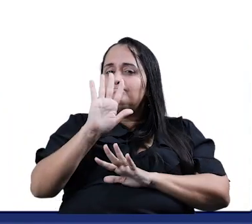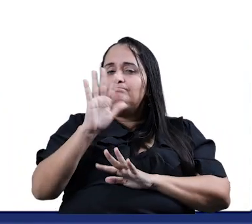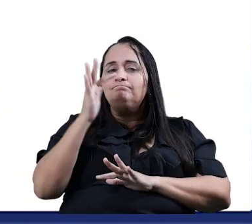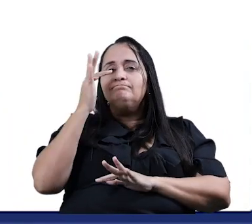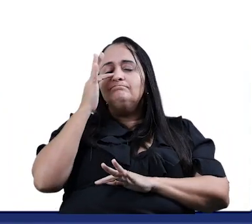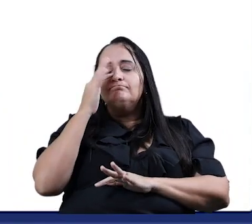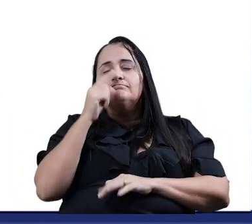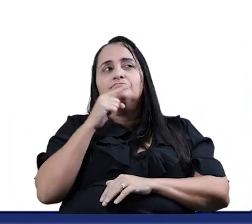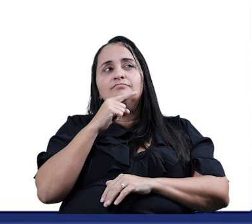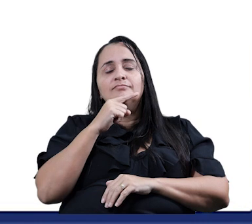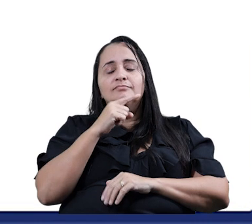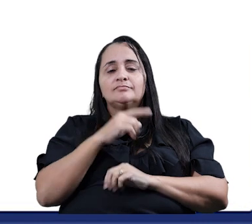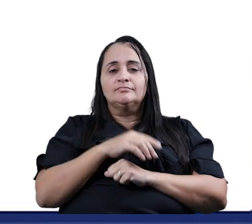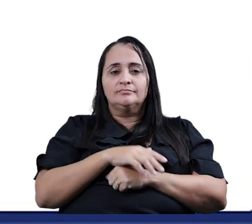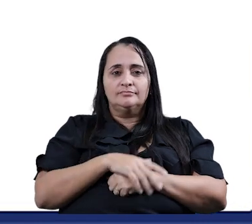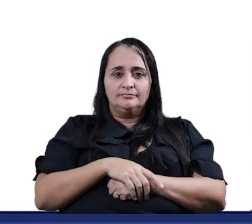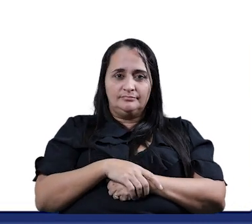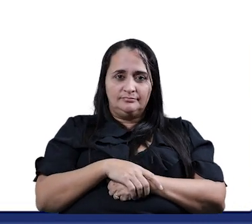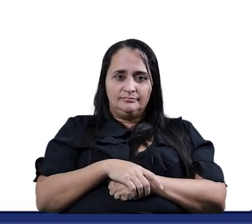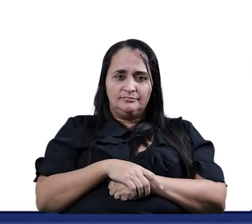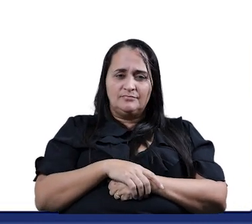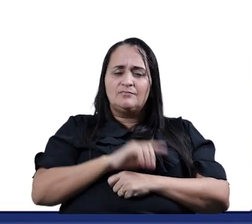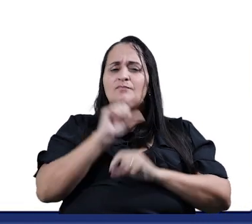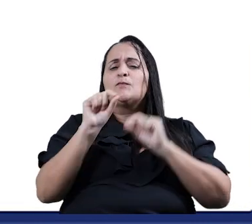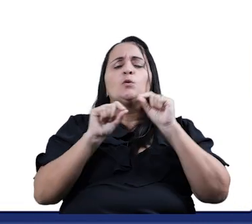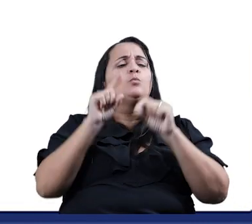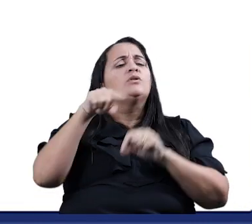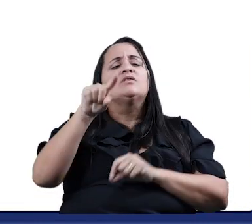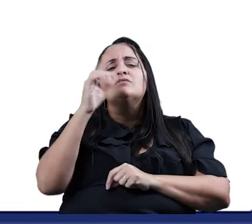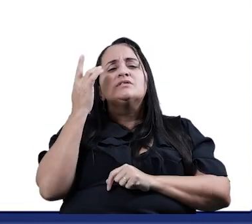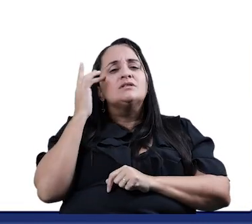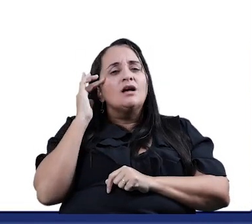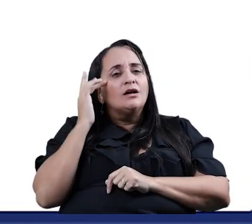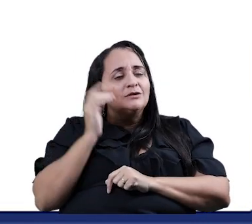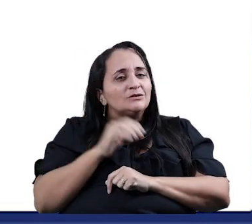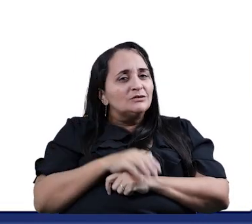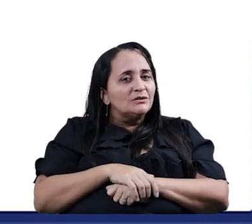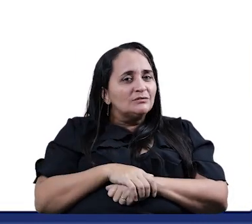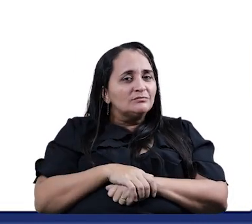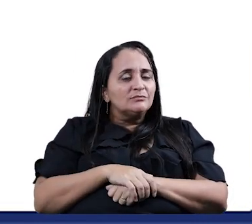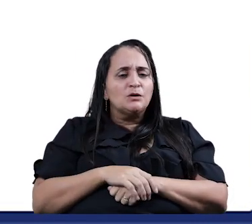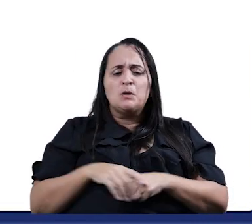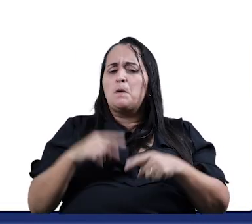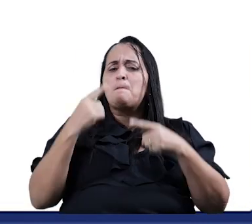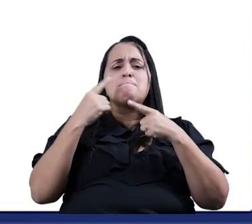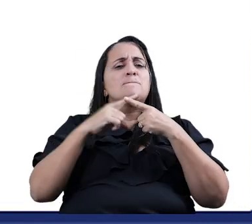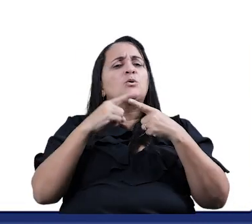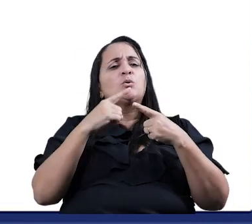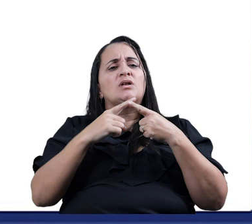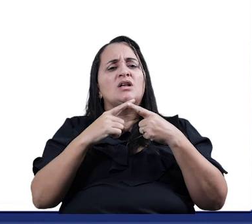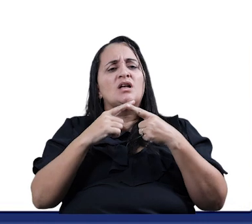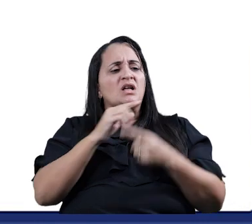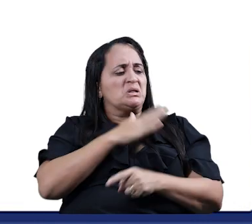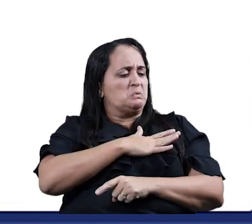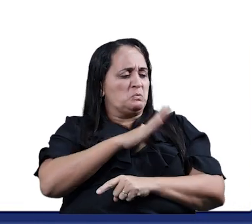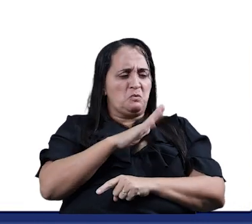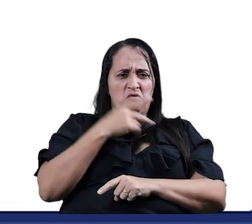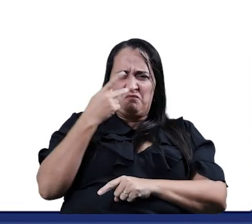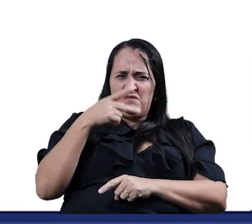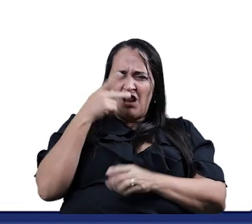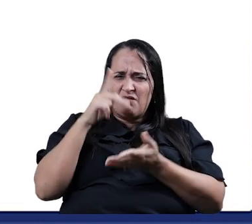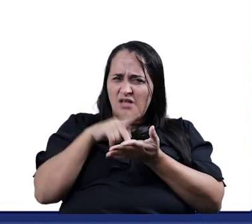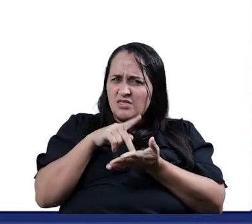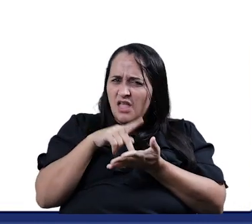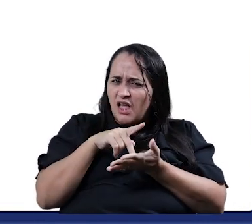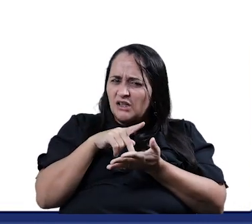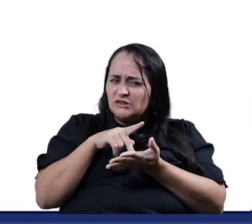Analise aí Com a Promo O que que Vocês acham? Por que Ela não gosta De falar Verdade? Será que ela